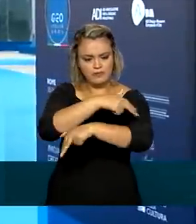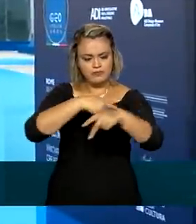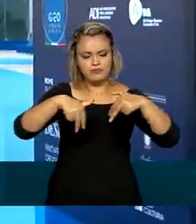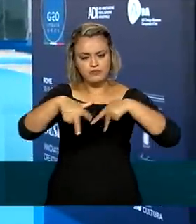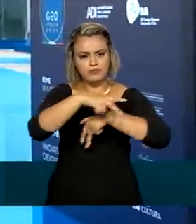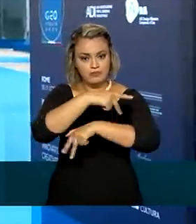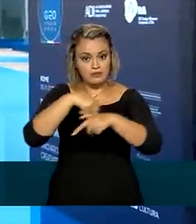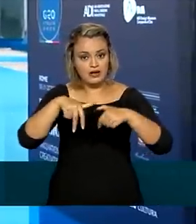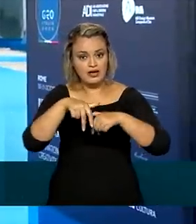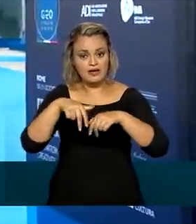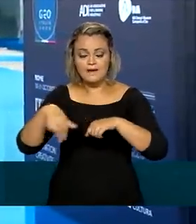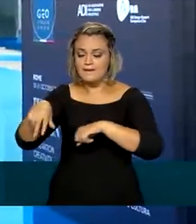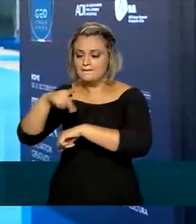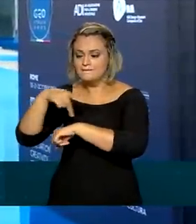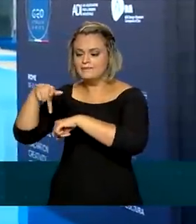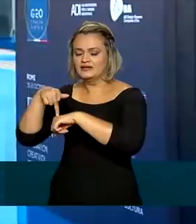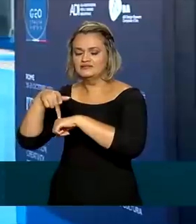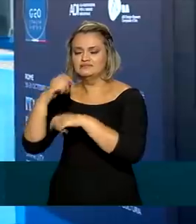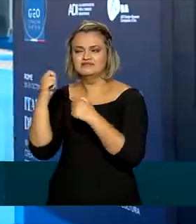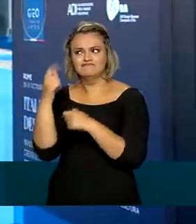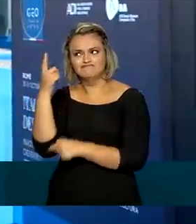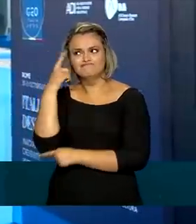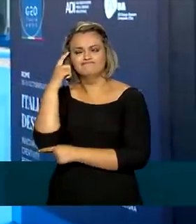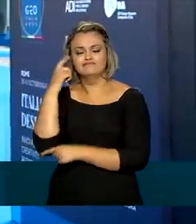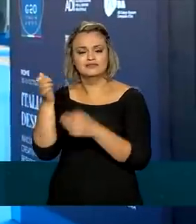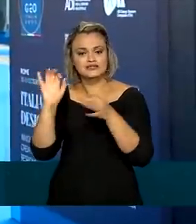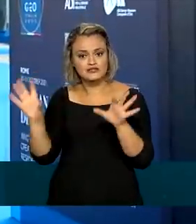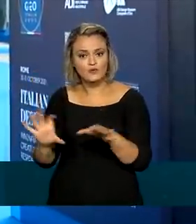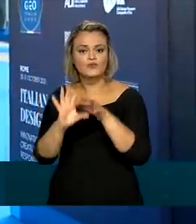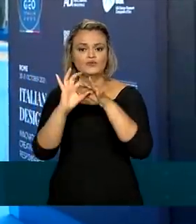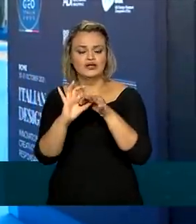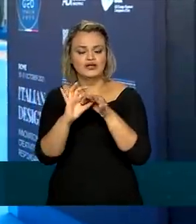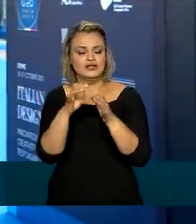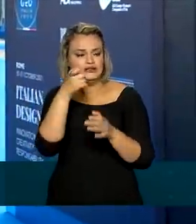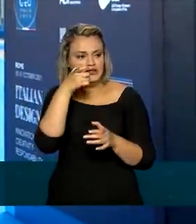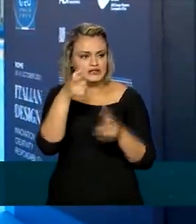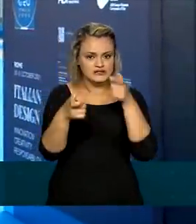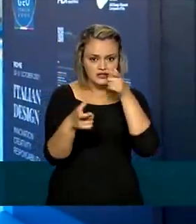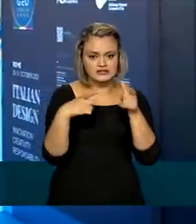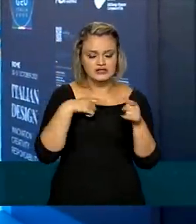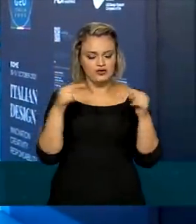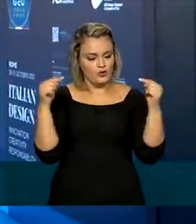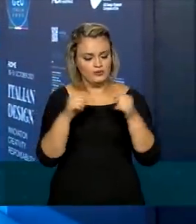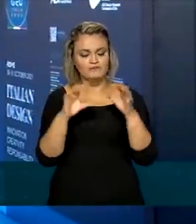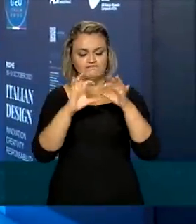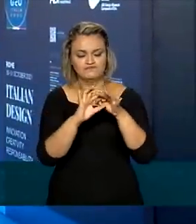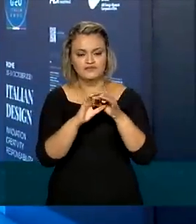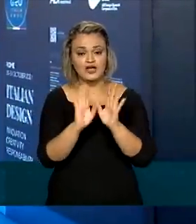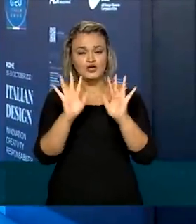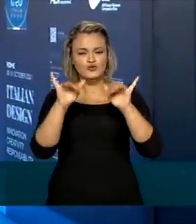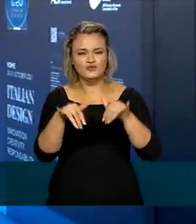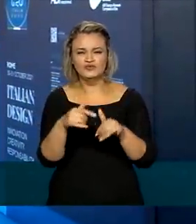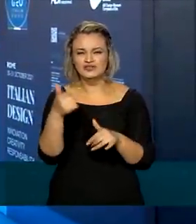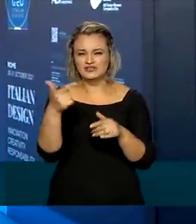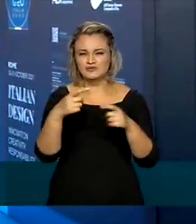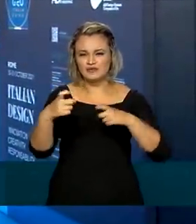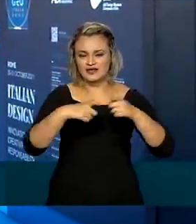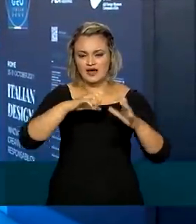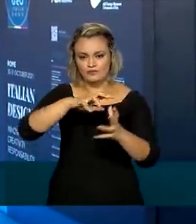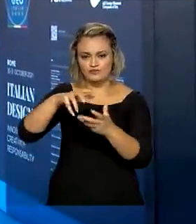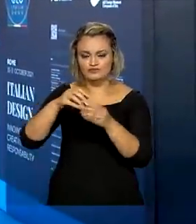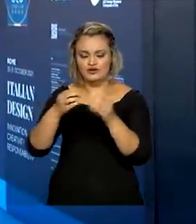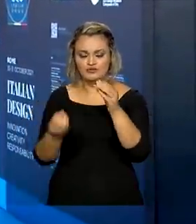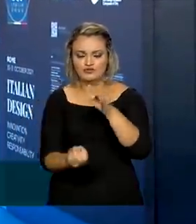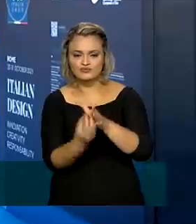também sentiram a necessidade de se unir em grupos de acordo com seus interesses. No final da Primeira Guerra Mundial, surgiu a Liga das